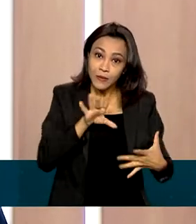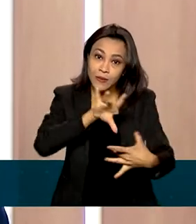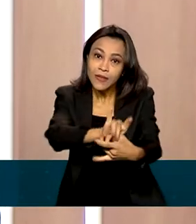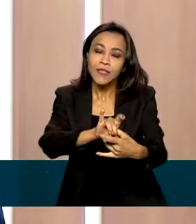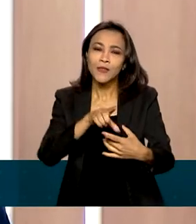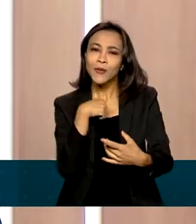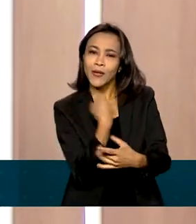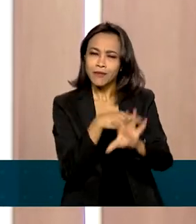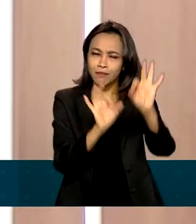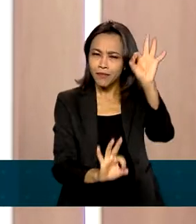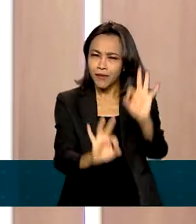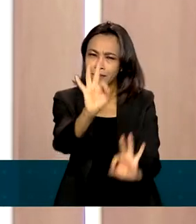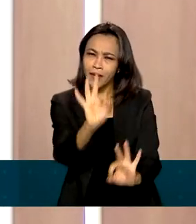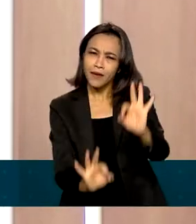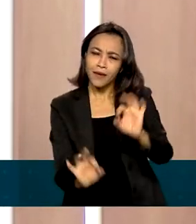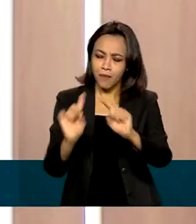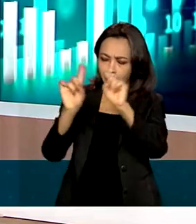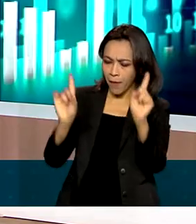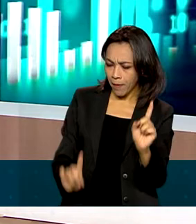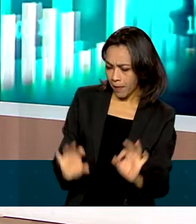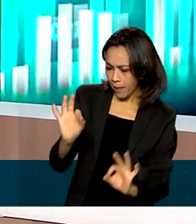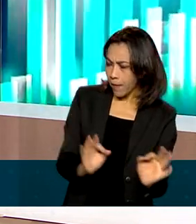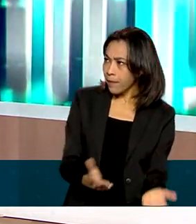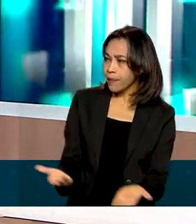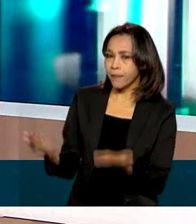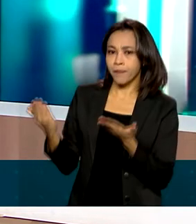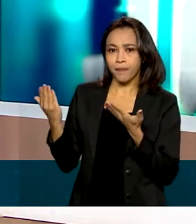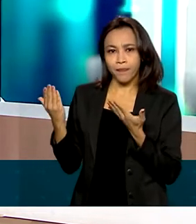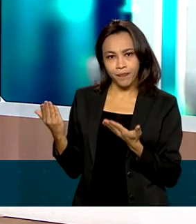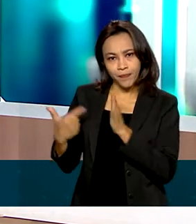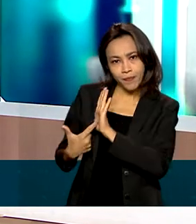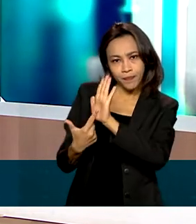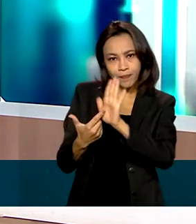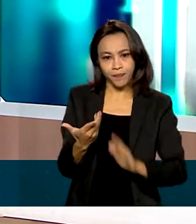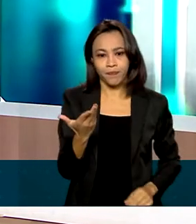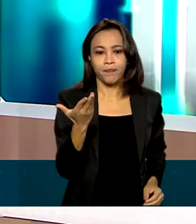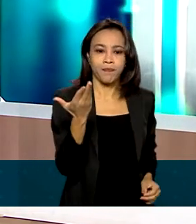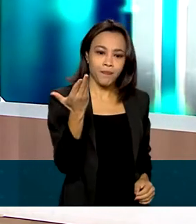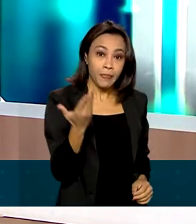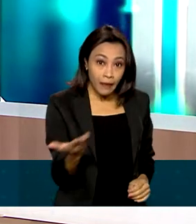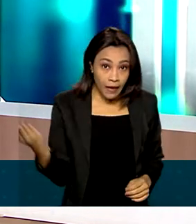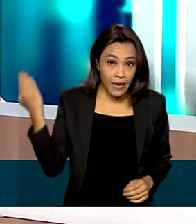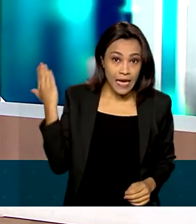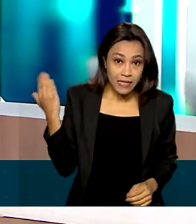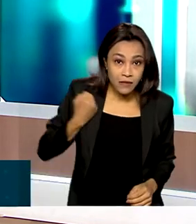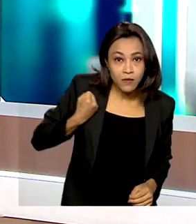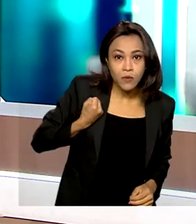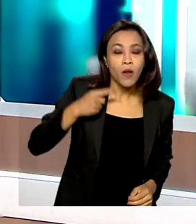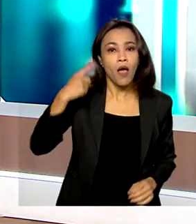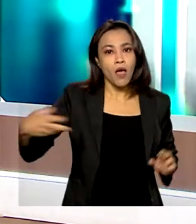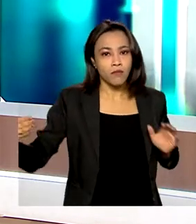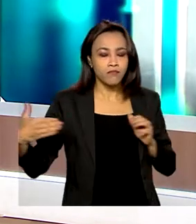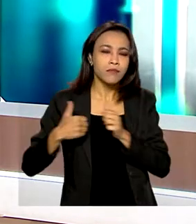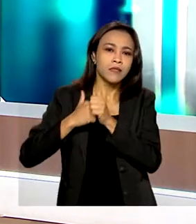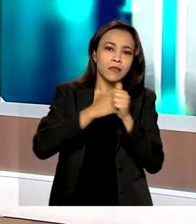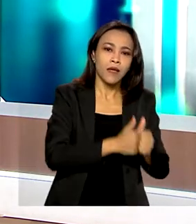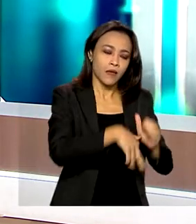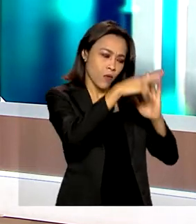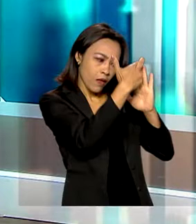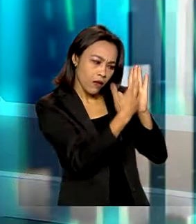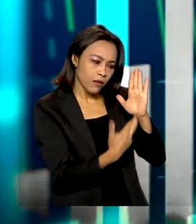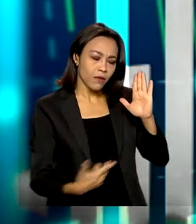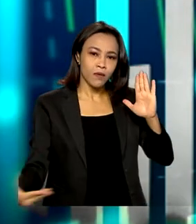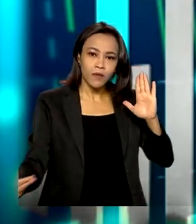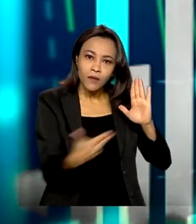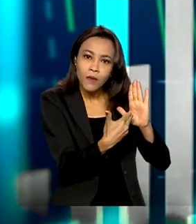preparamos uma arte com a nossa equipe de produção para compartilhar com você, telespectador. Esses números são baseados no boletim FOCUS, que é a pesquisa que